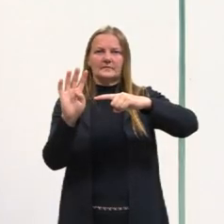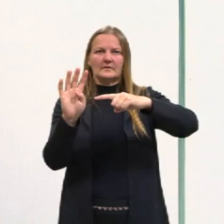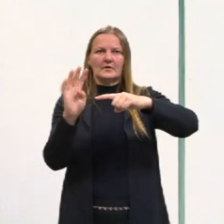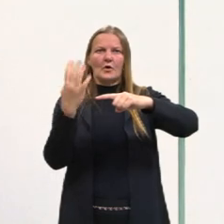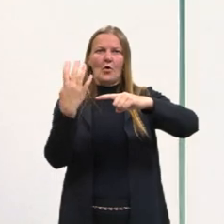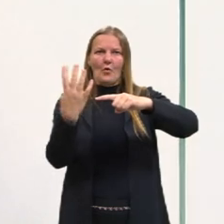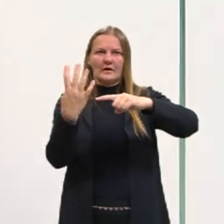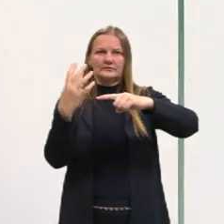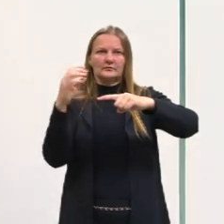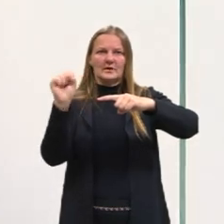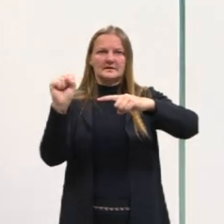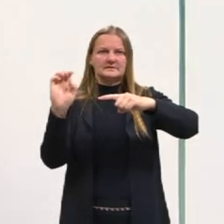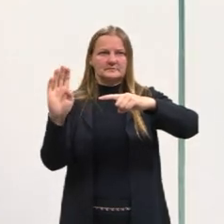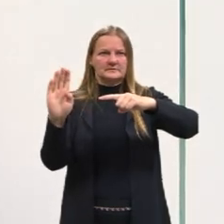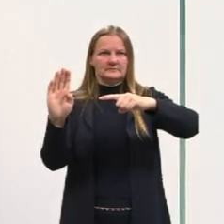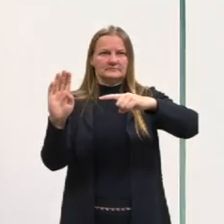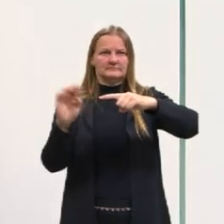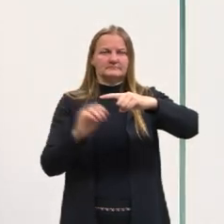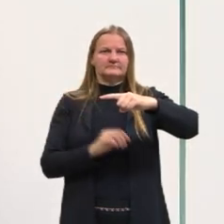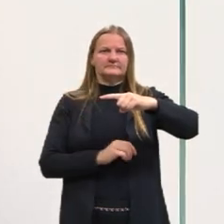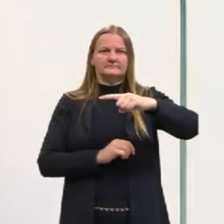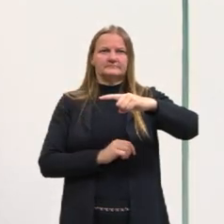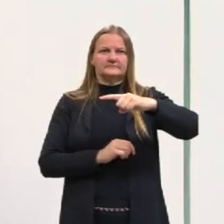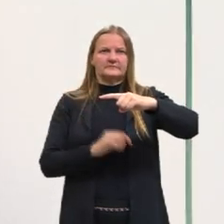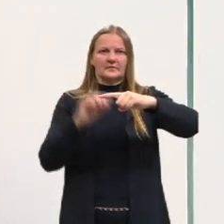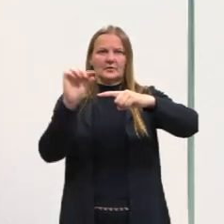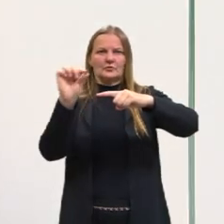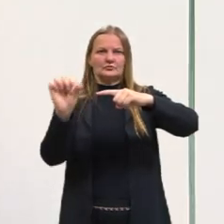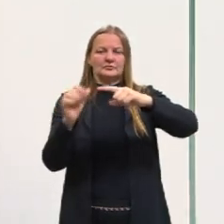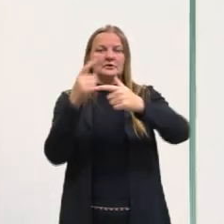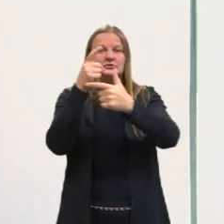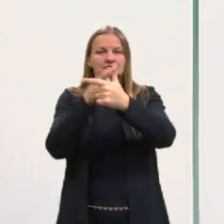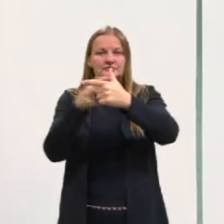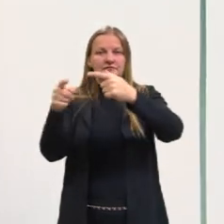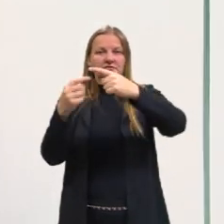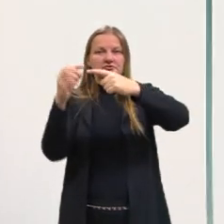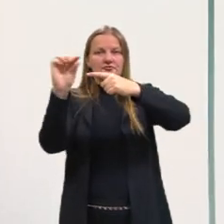esse 4, que está multiplicando o SB, passa dividindo 180.